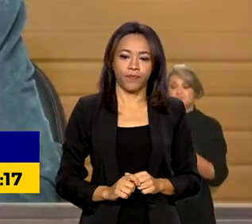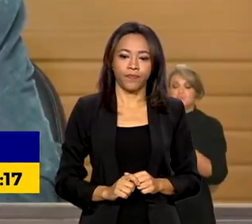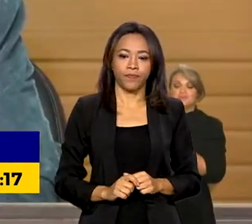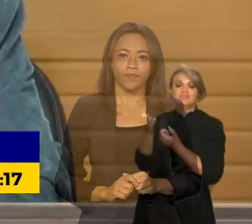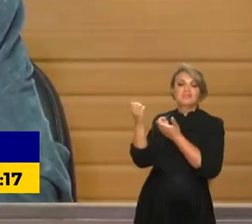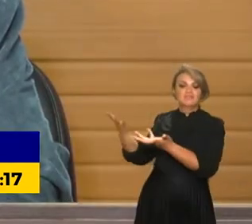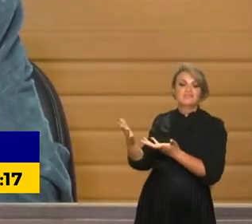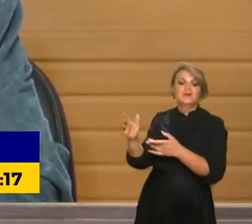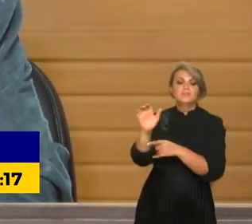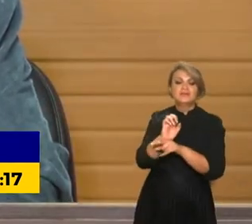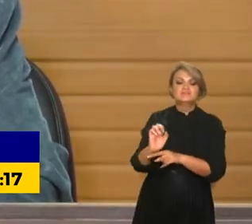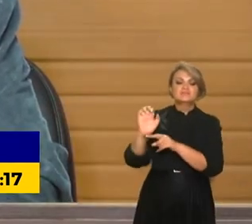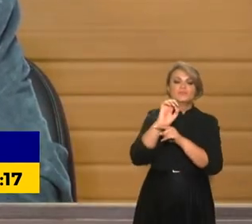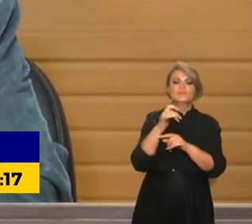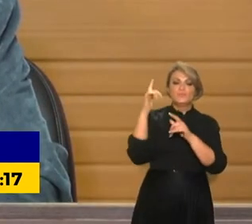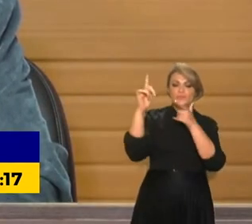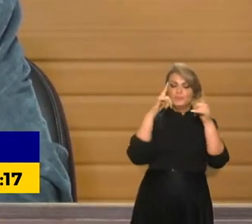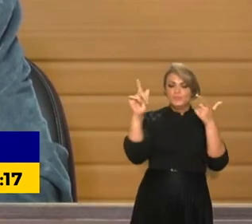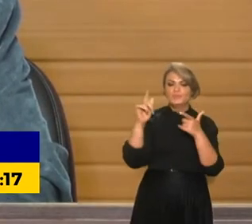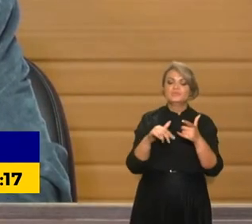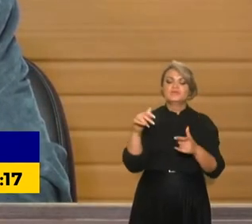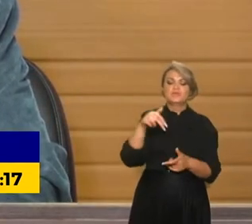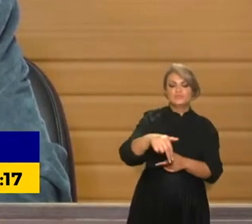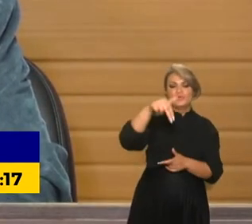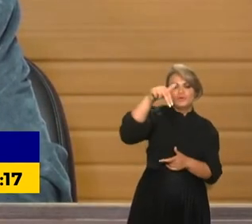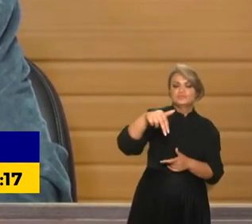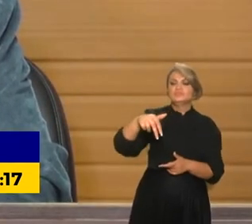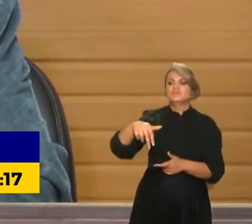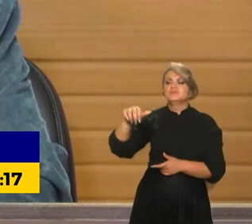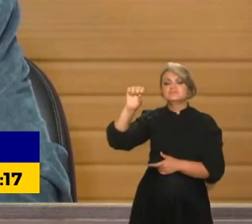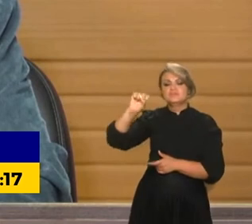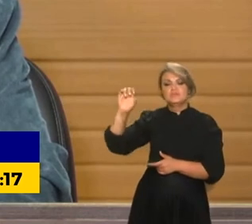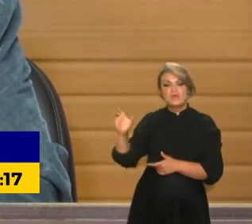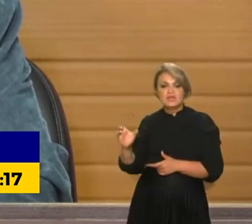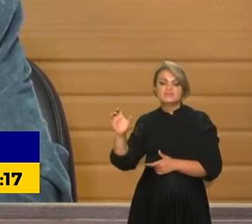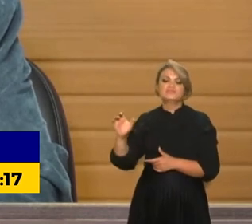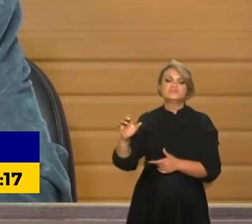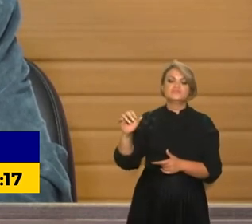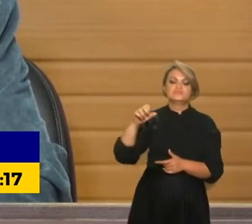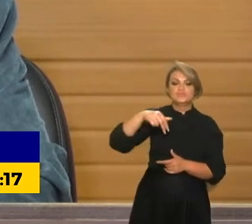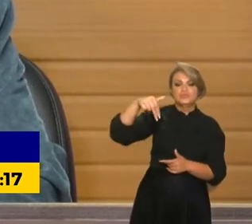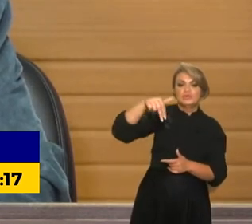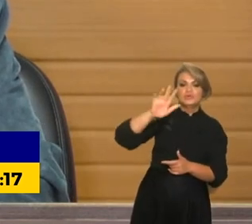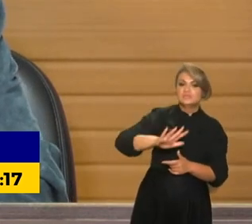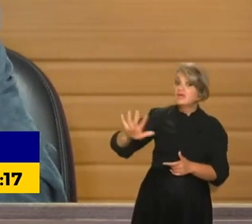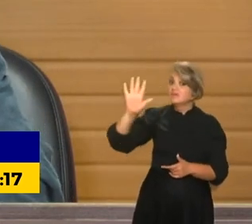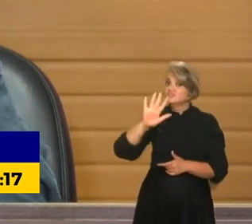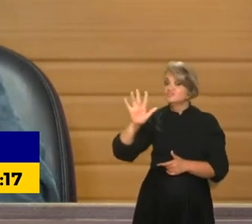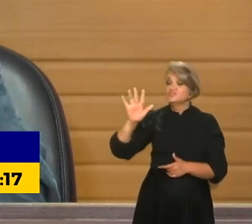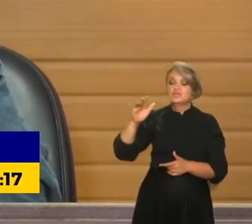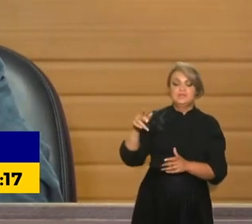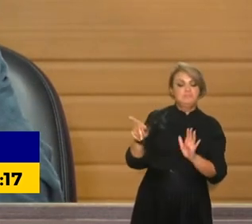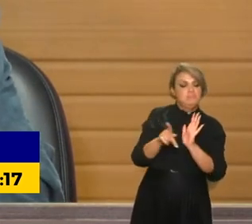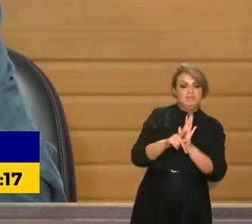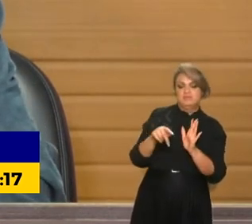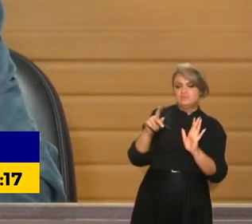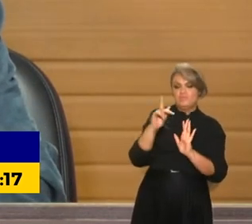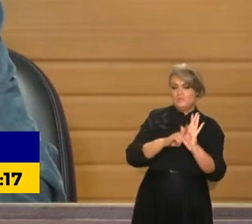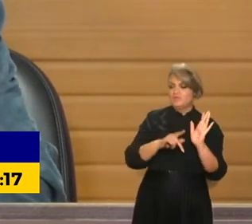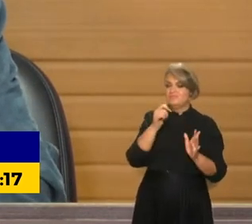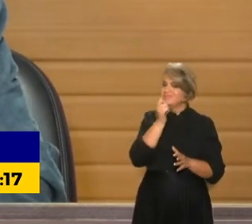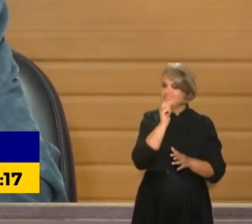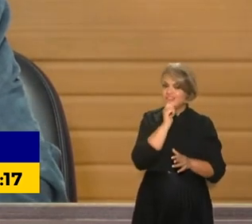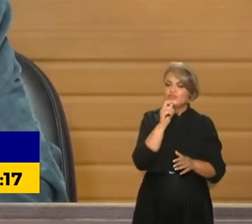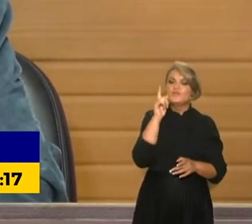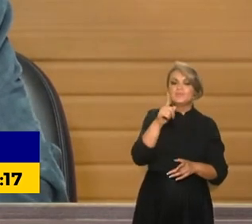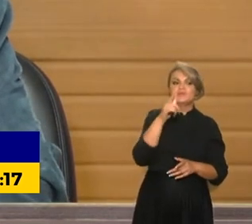regiões mais ao interior do Brasil, região norte, parte da região centro-oeste, parte da região nordeste, que hoje não fazem parte do programa, para que ele